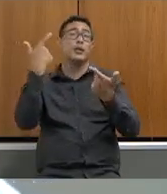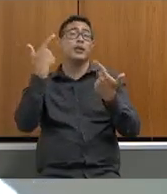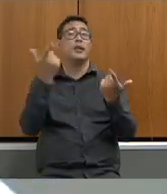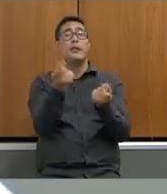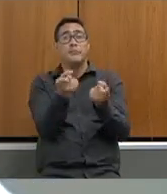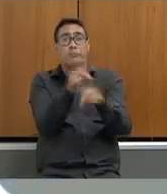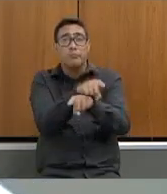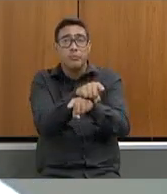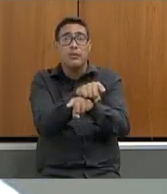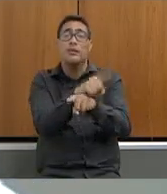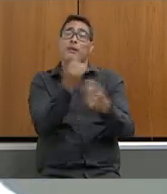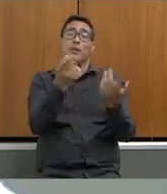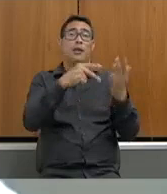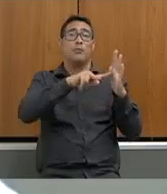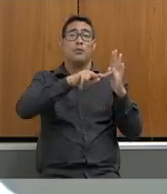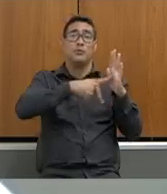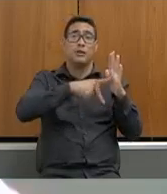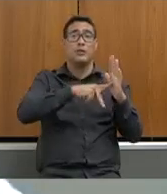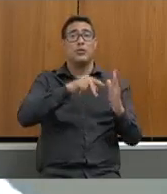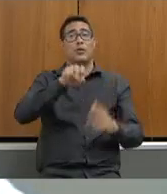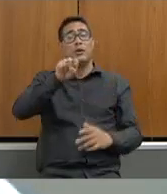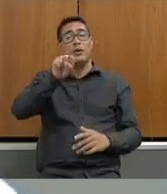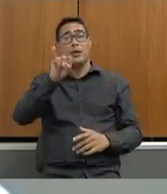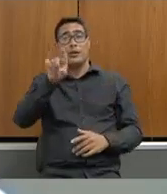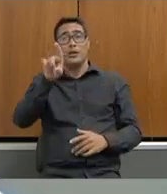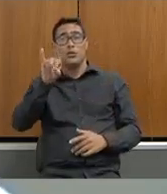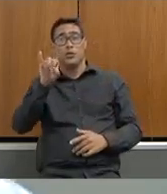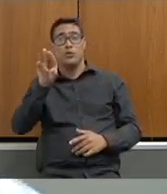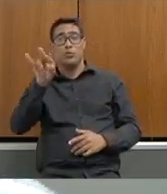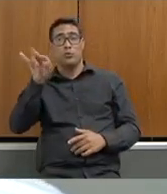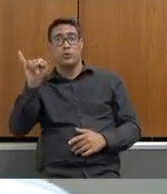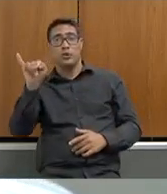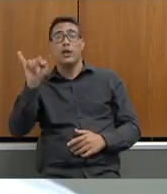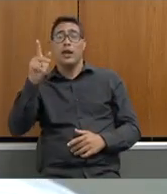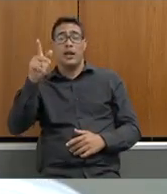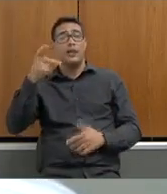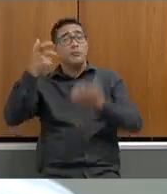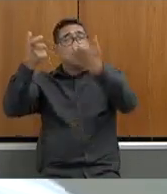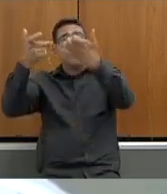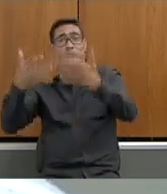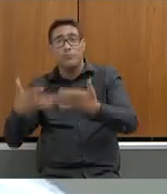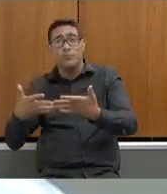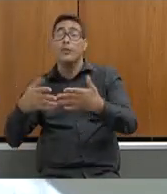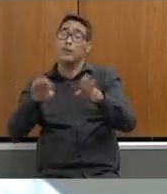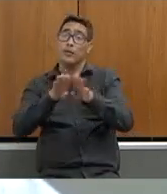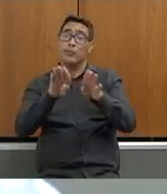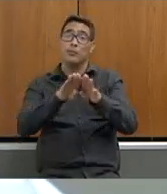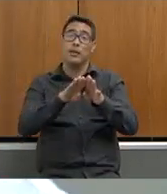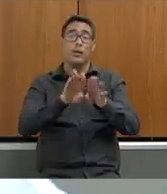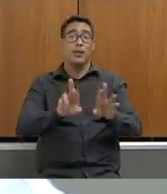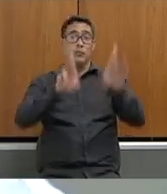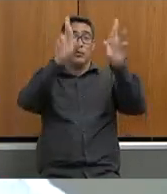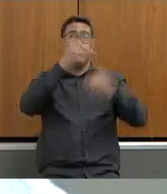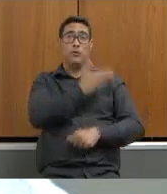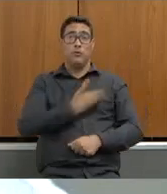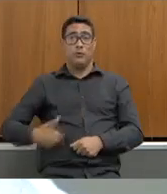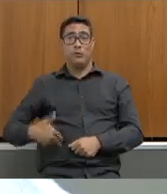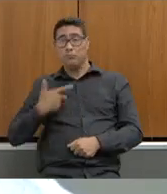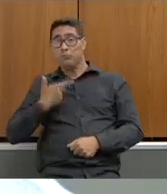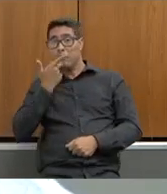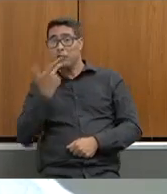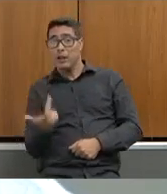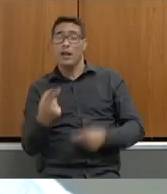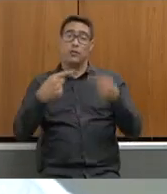o que o Sindhute e o que o Sindhute fala e que representantes do governo tem falado sobre o